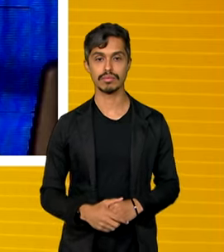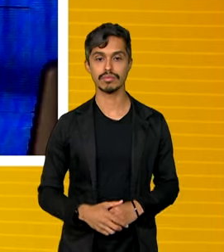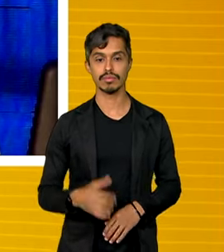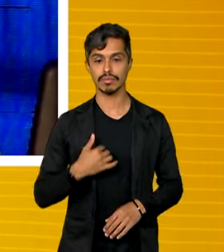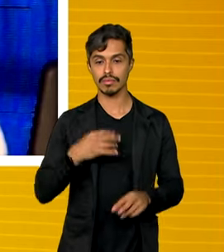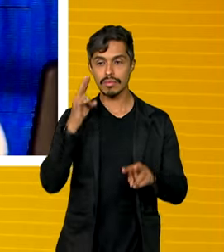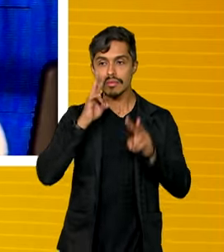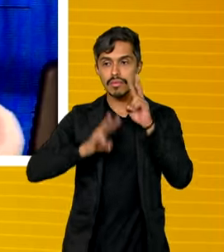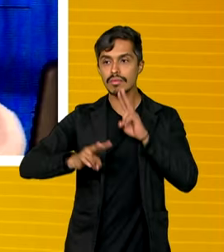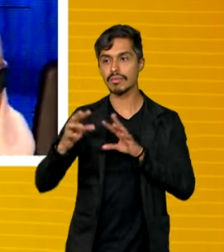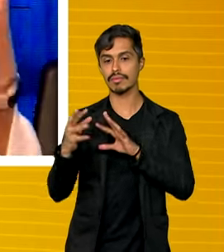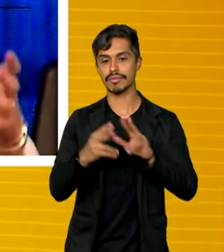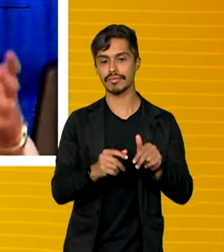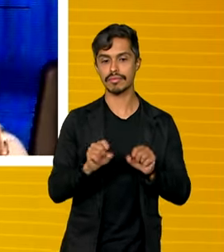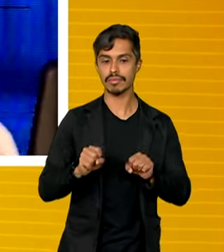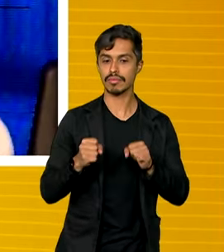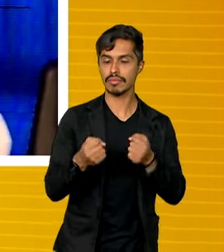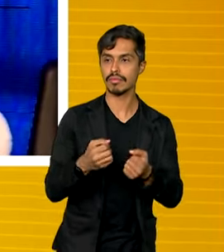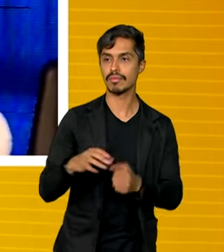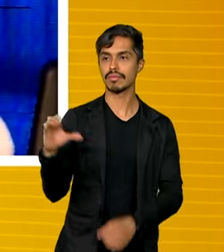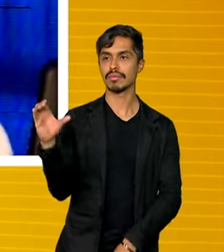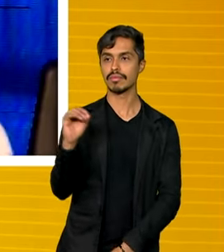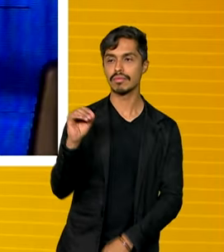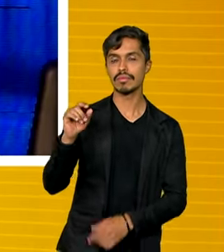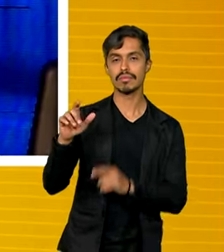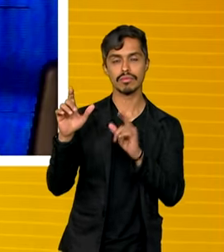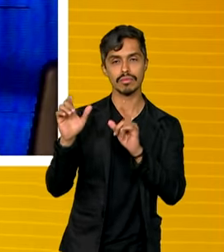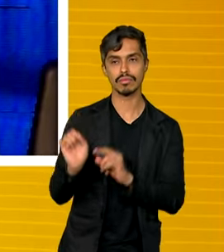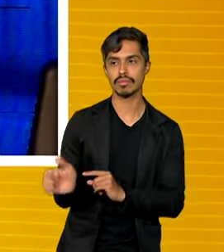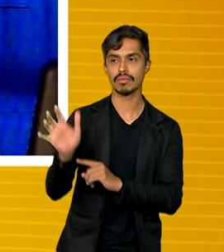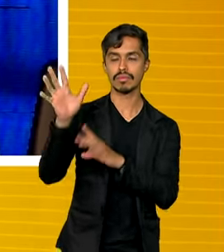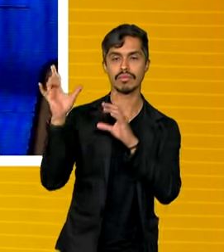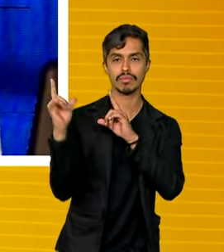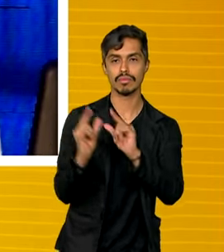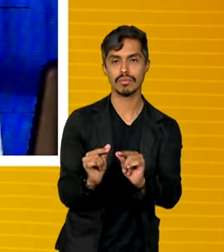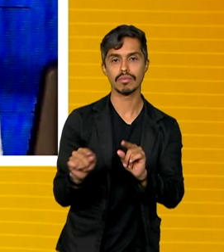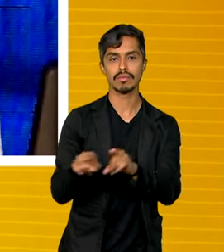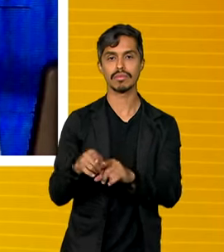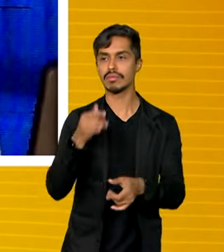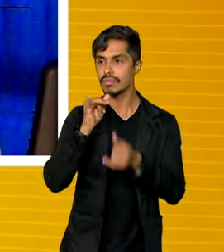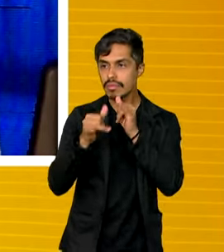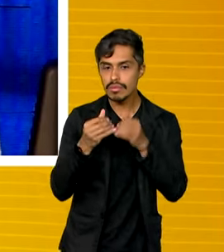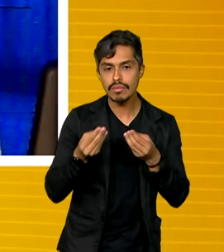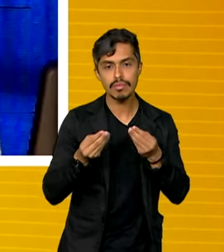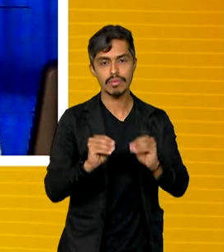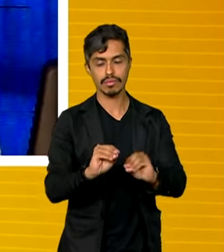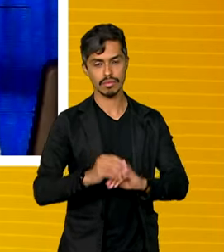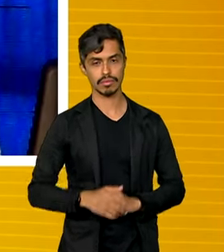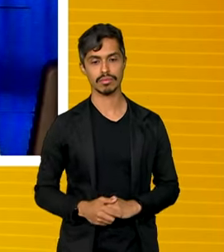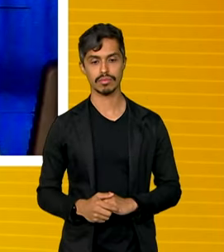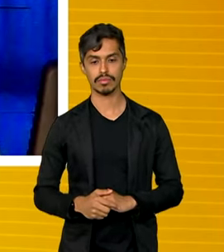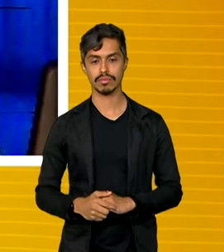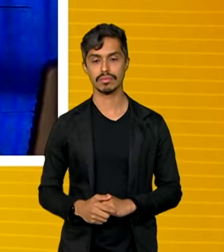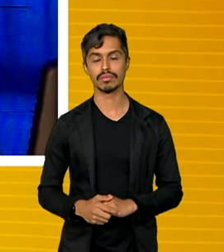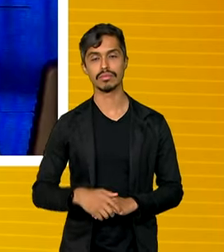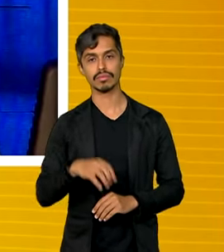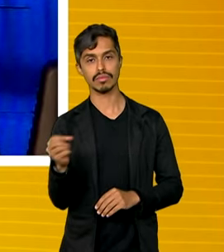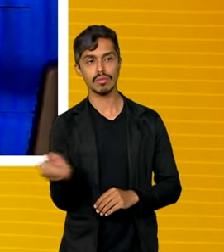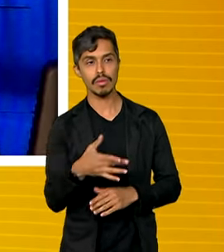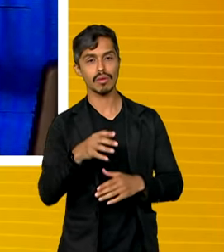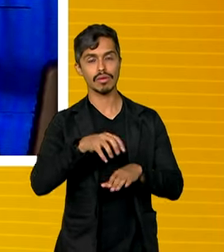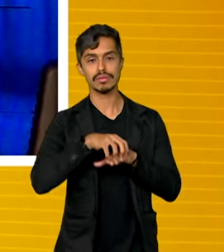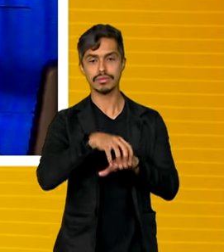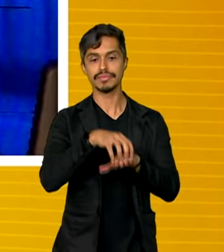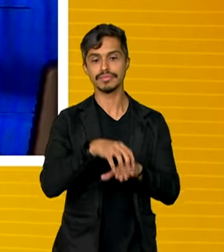iniciativas de descarbonização, de eletrificação, de renovação de frotas,